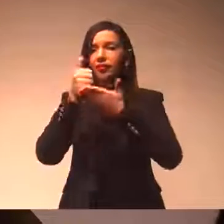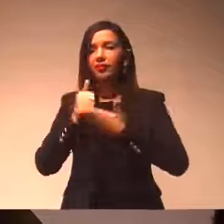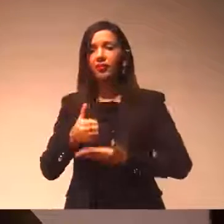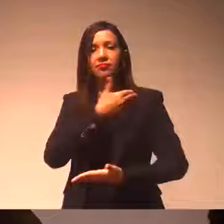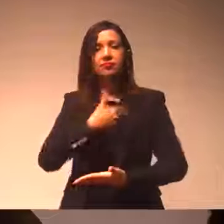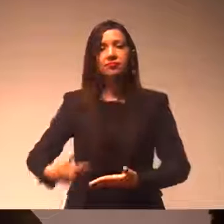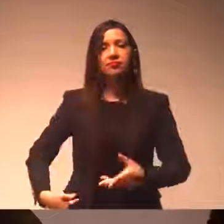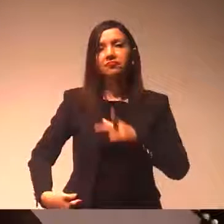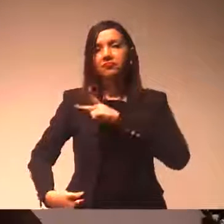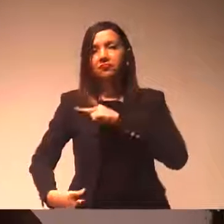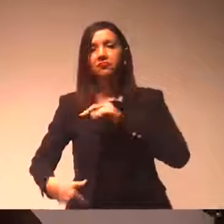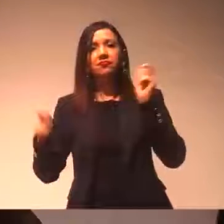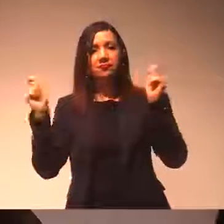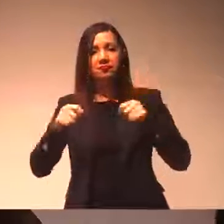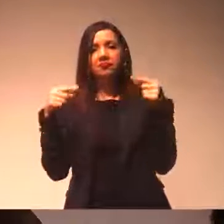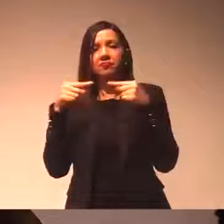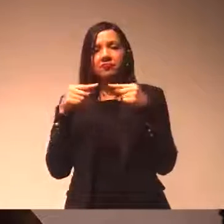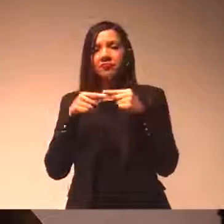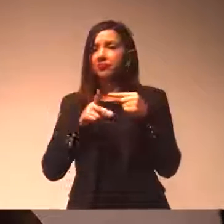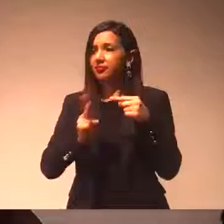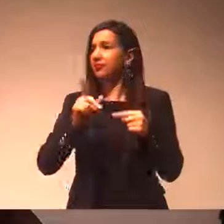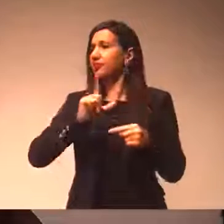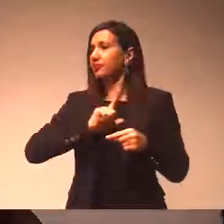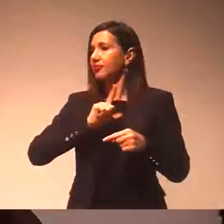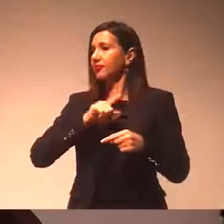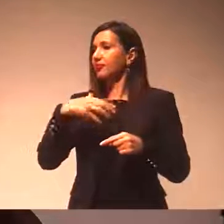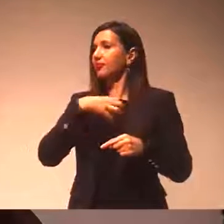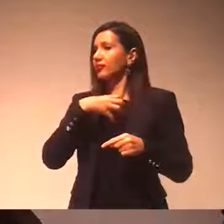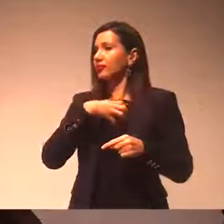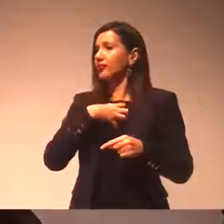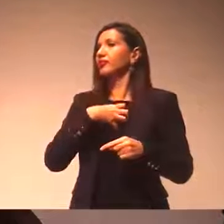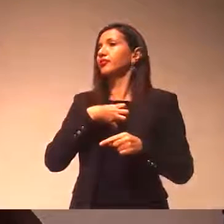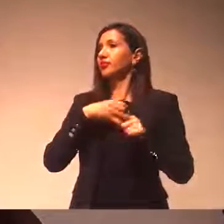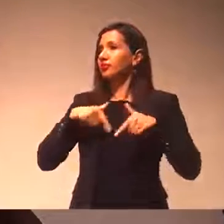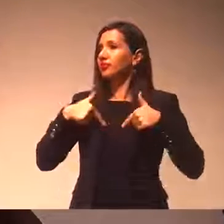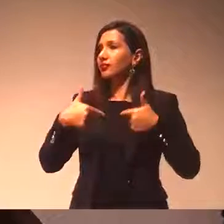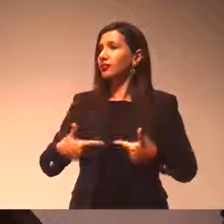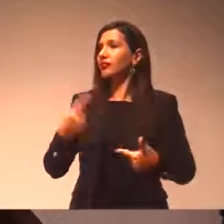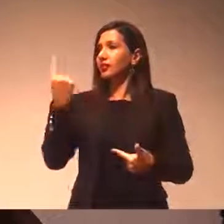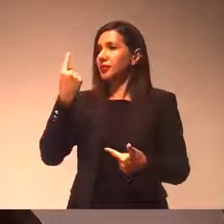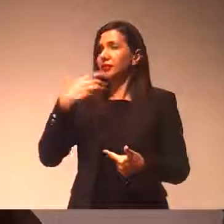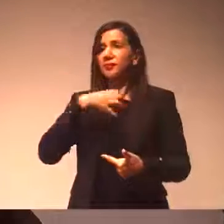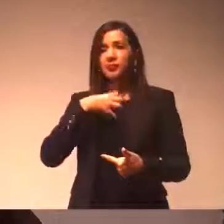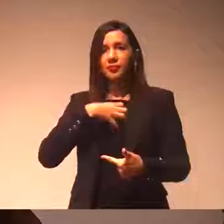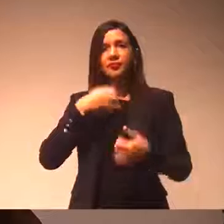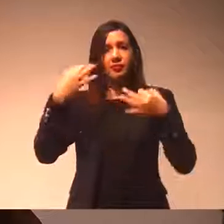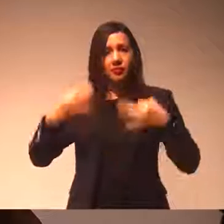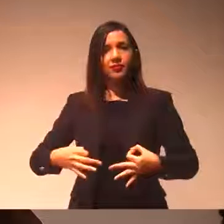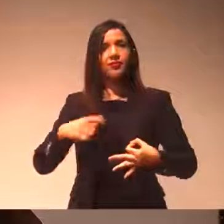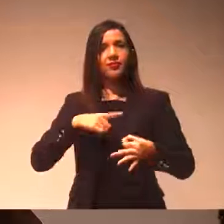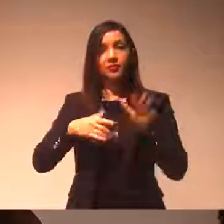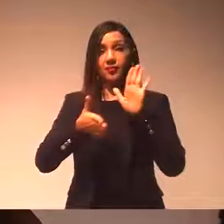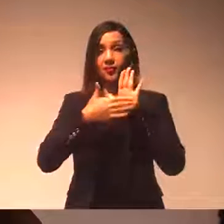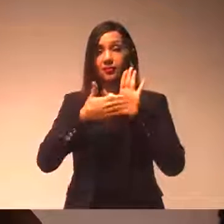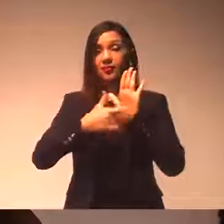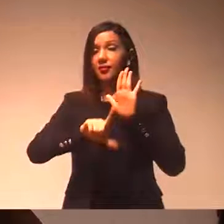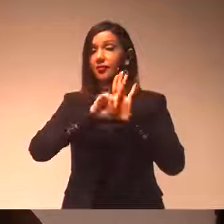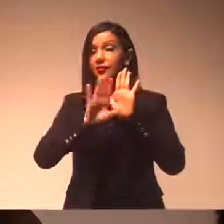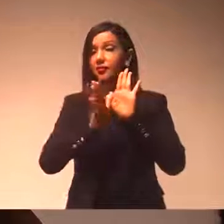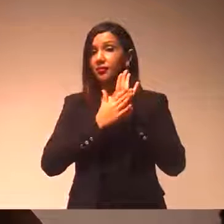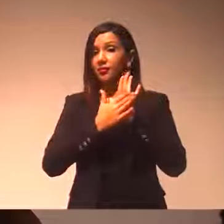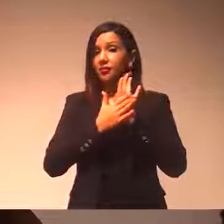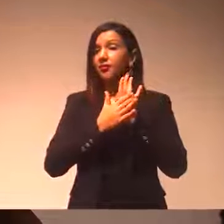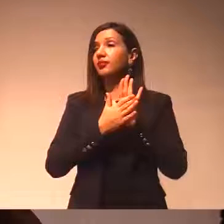cabível eventualmente. Mas sempre, forma, tem que ser feito tudo, acho que de forma, primeiro, de forma absolutamente legal, seguindo o que prevê a